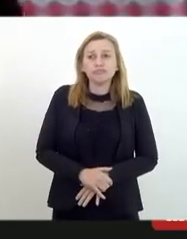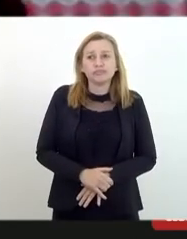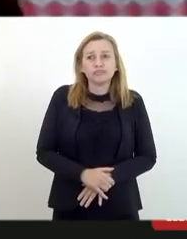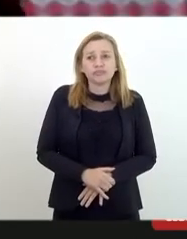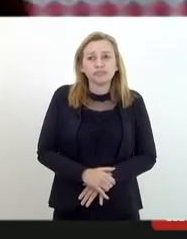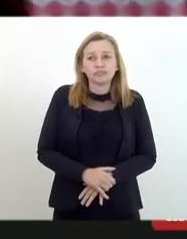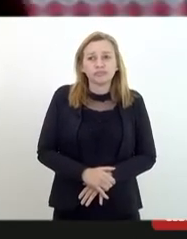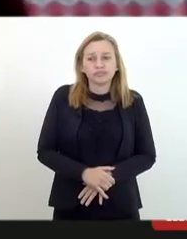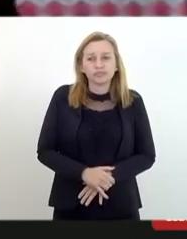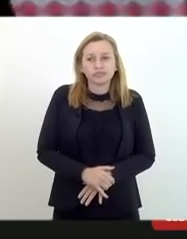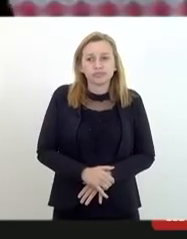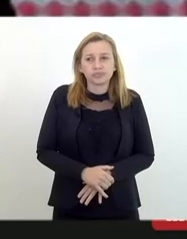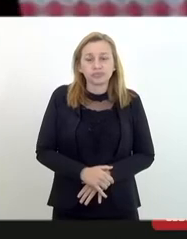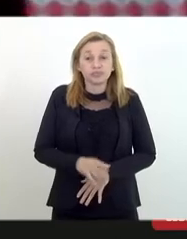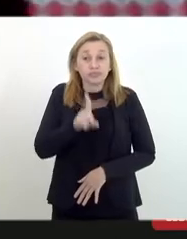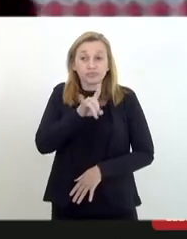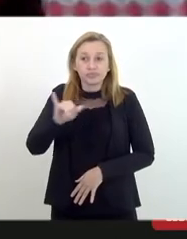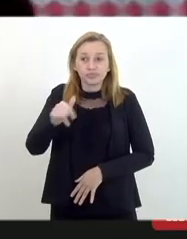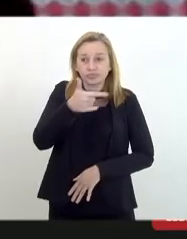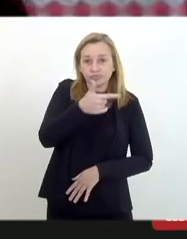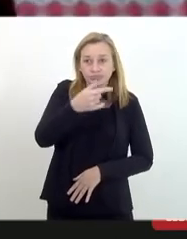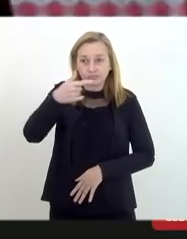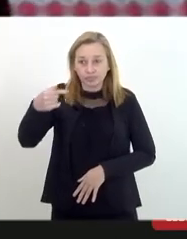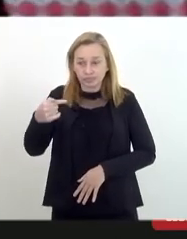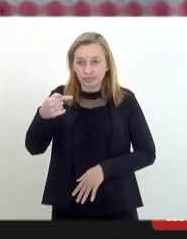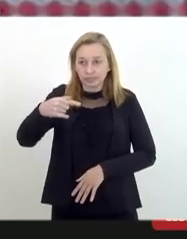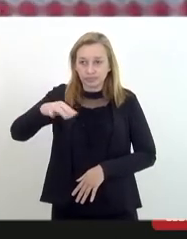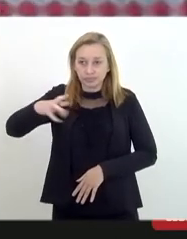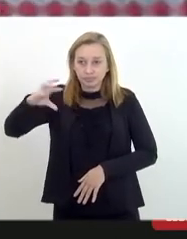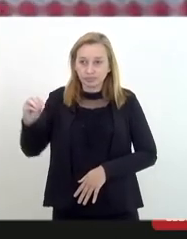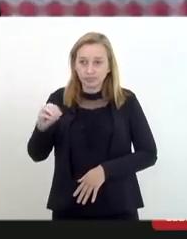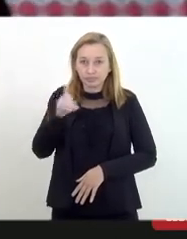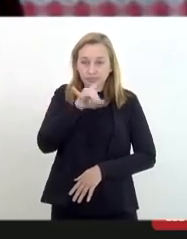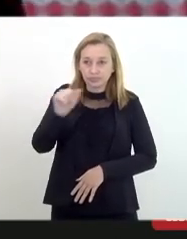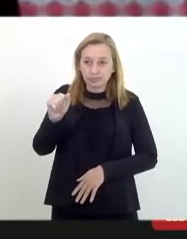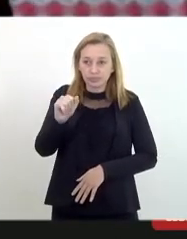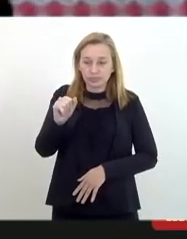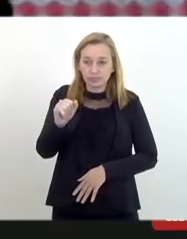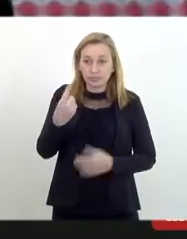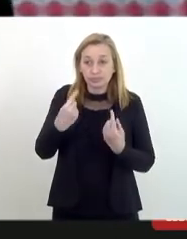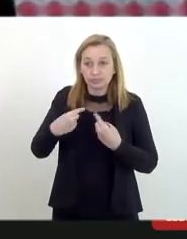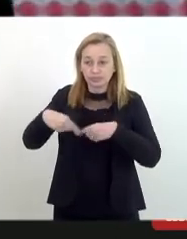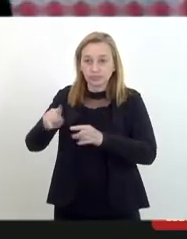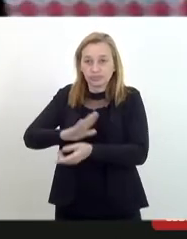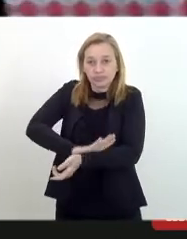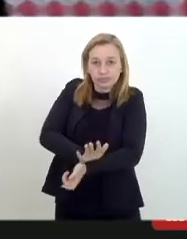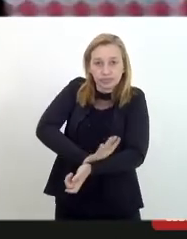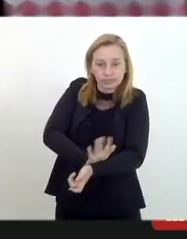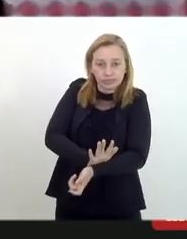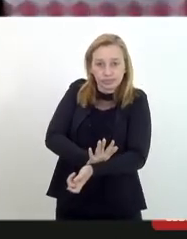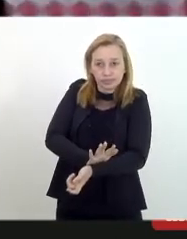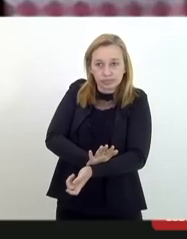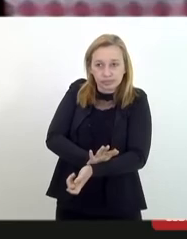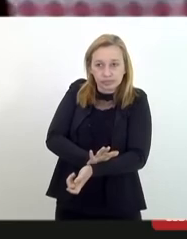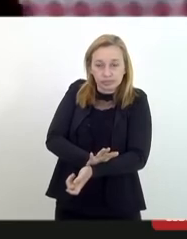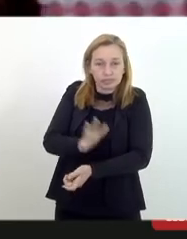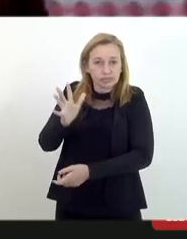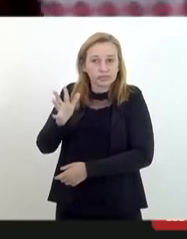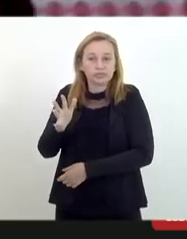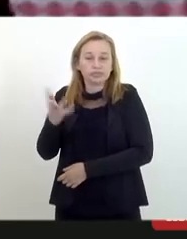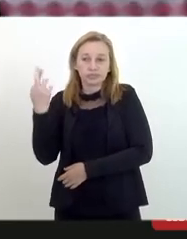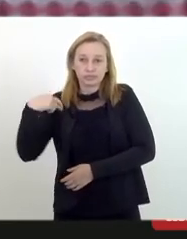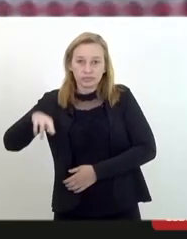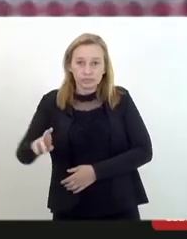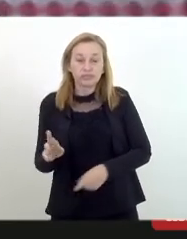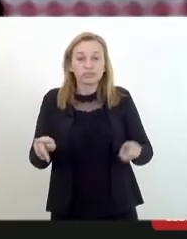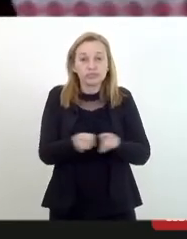consolidar o dia 27 de março como o dia Joãozinho da Gomeia contra o racismo religioso e também